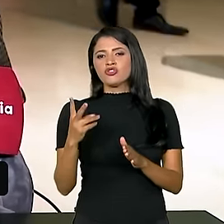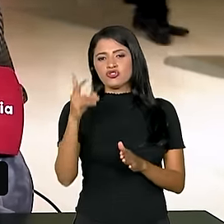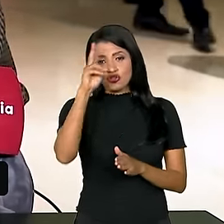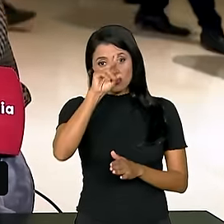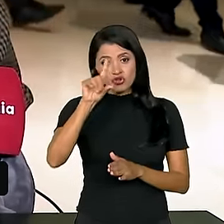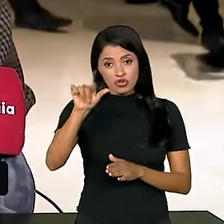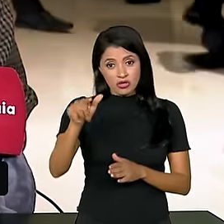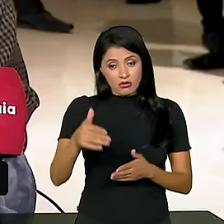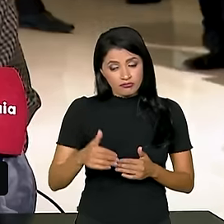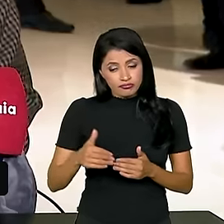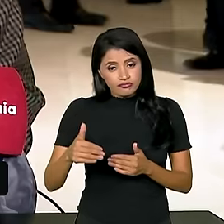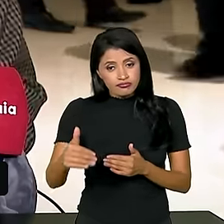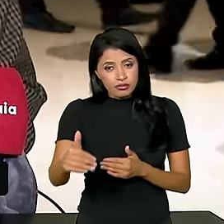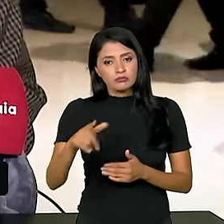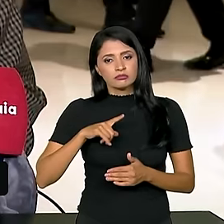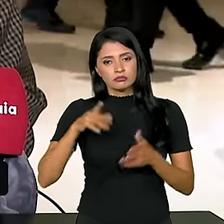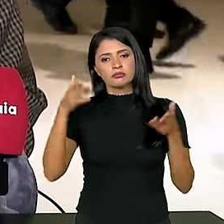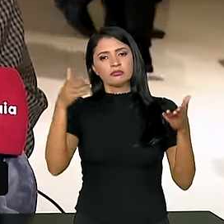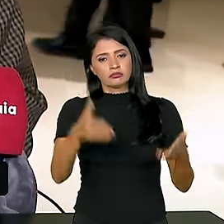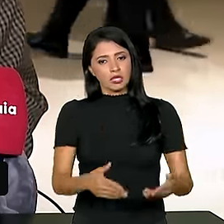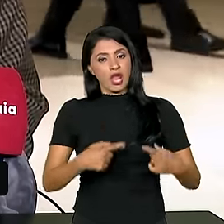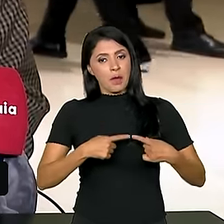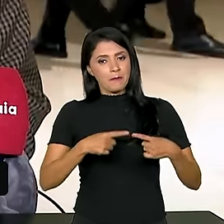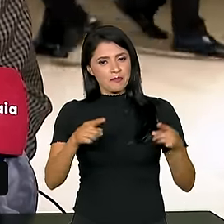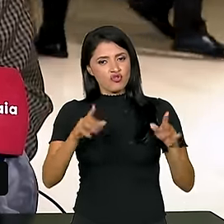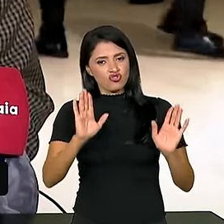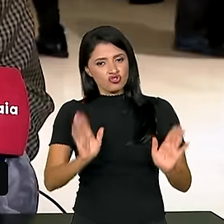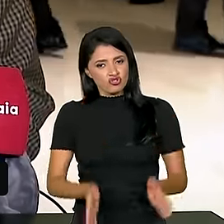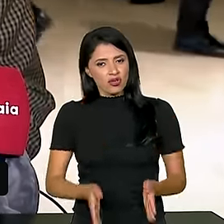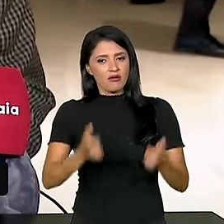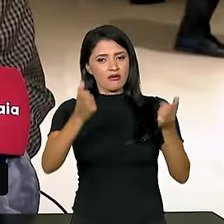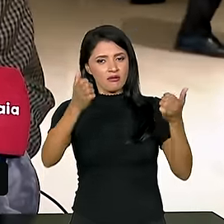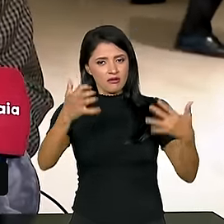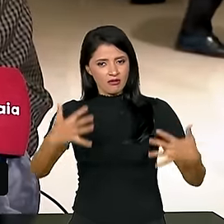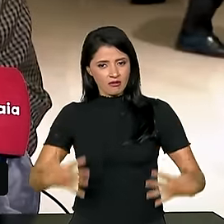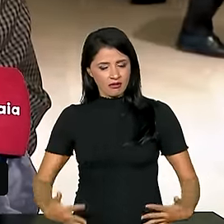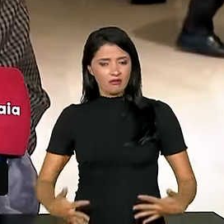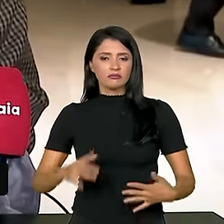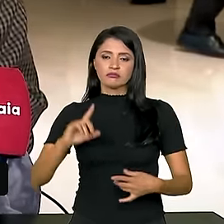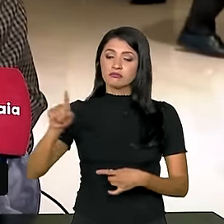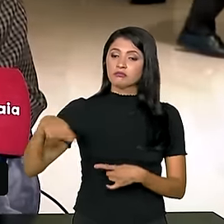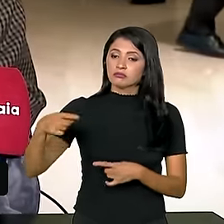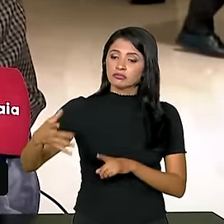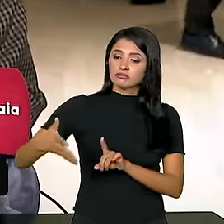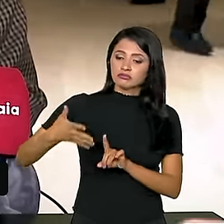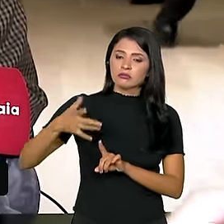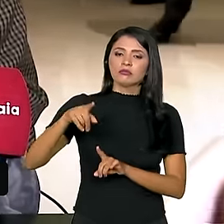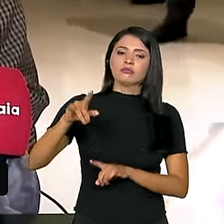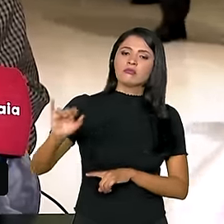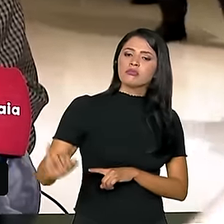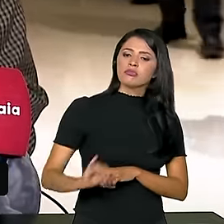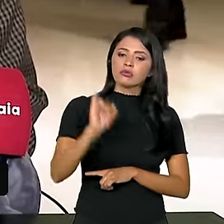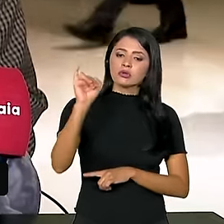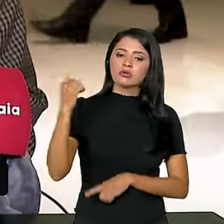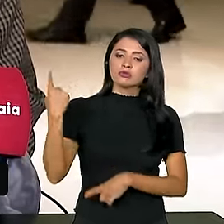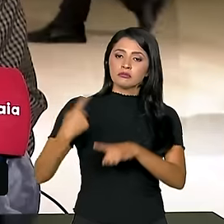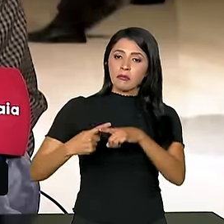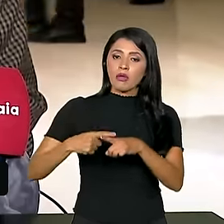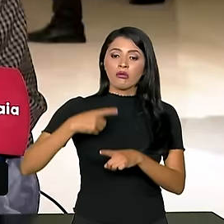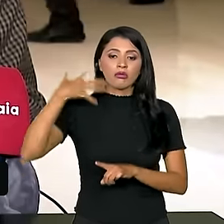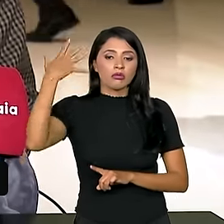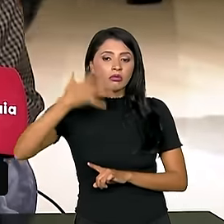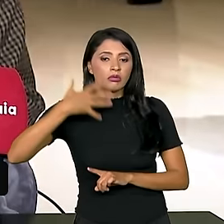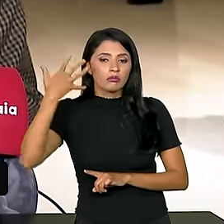dias. Ele participou dessa abertura que eu já falei e depois fez um pronunciamento importante também, um discurso de